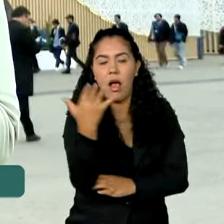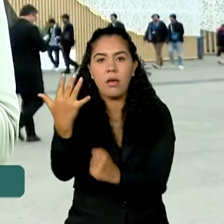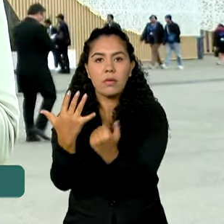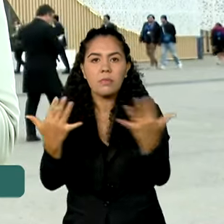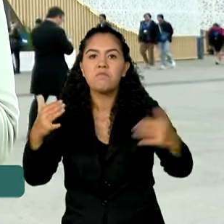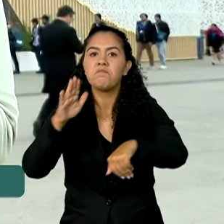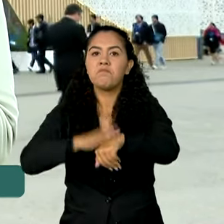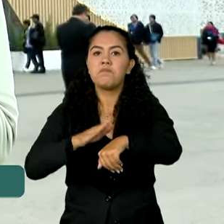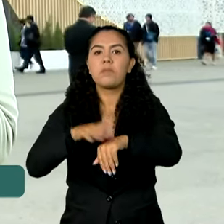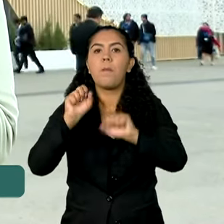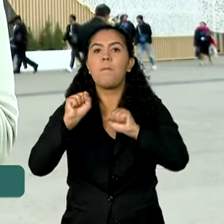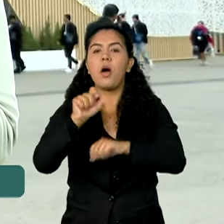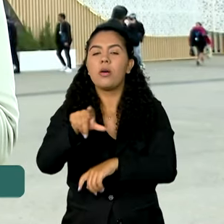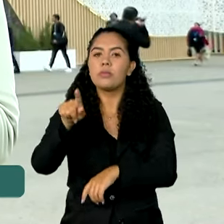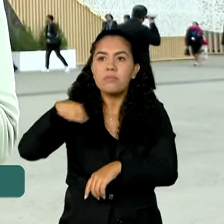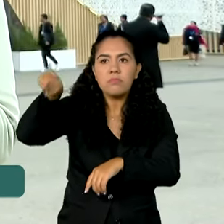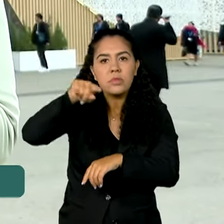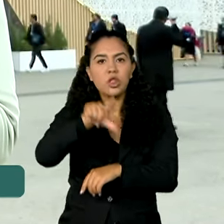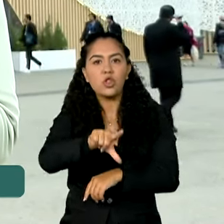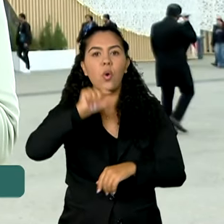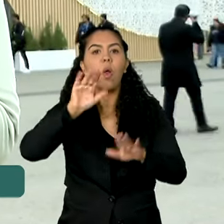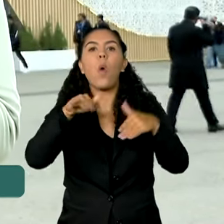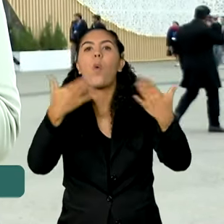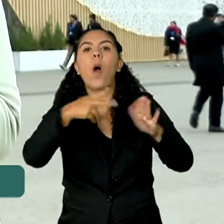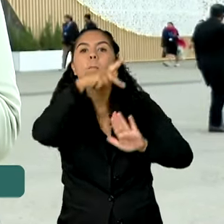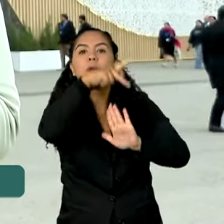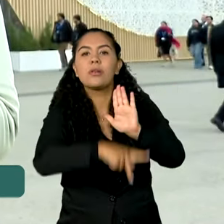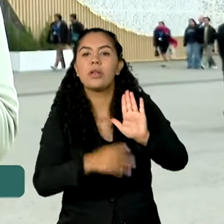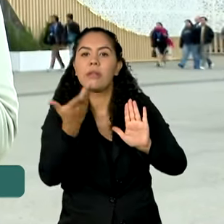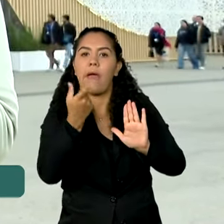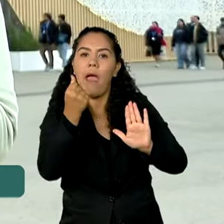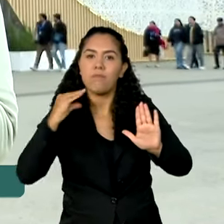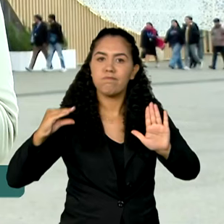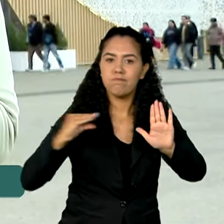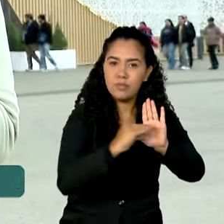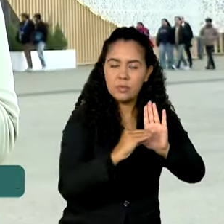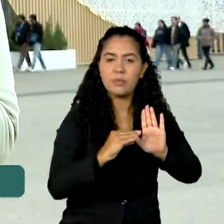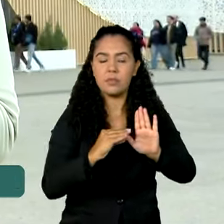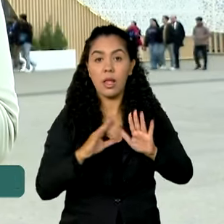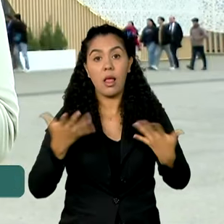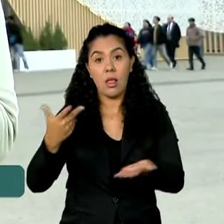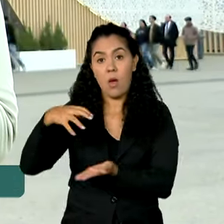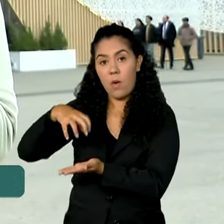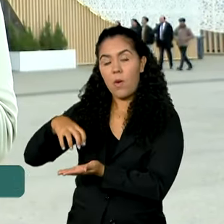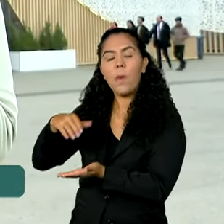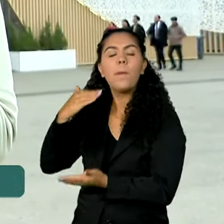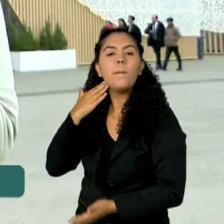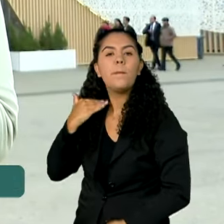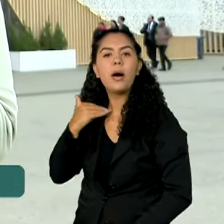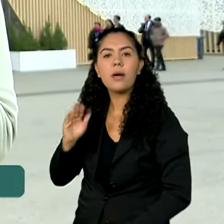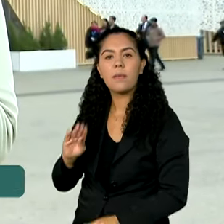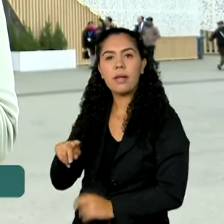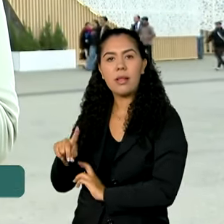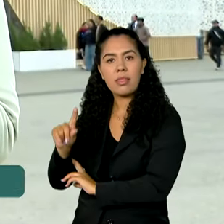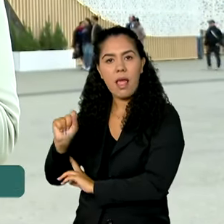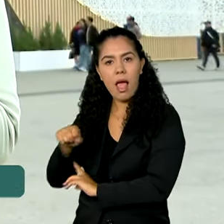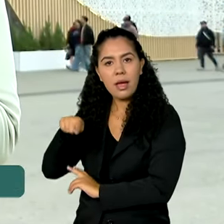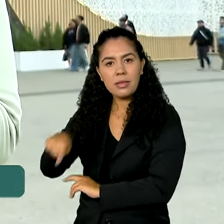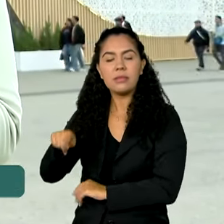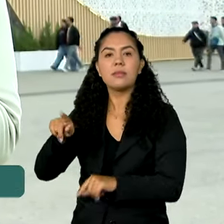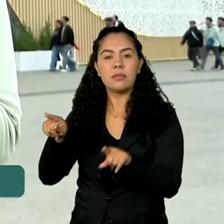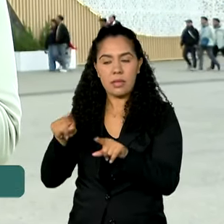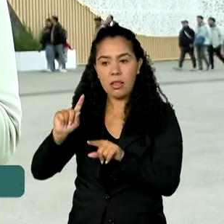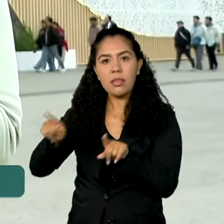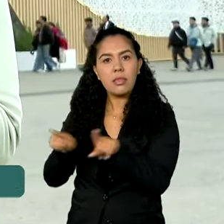financiar. A ferramenta vai também listar iniciativas validadas pelo BNDES, que receberão um selo